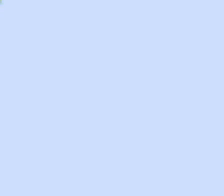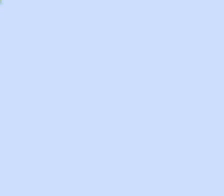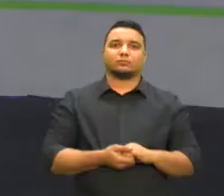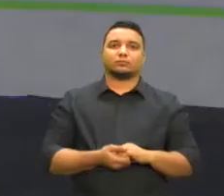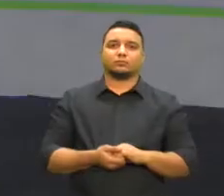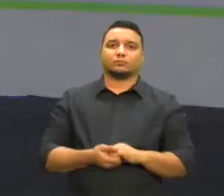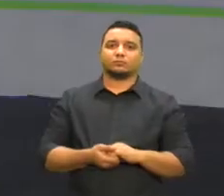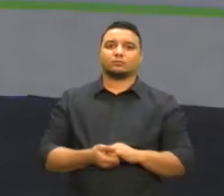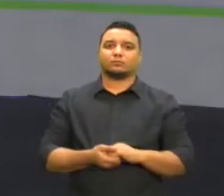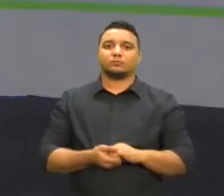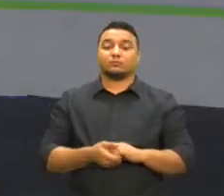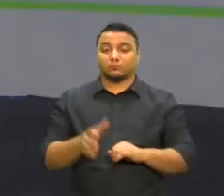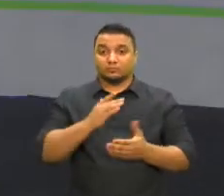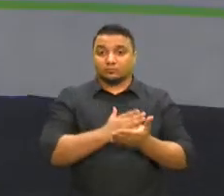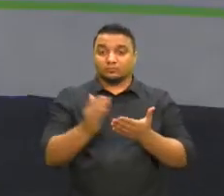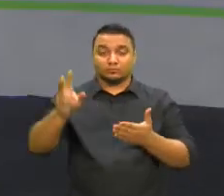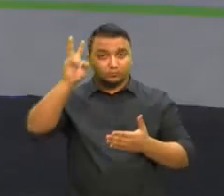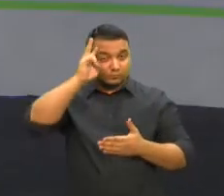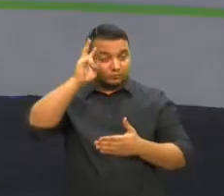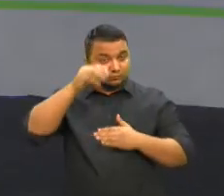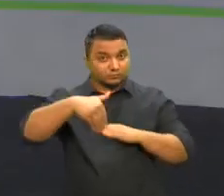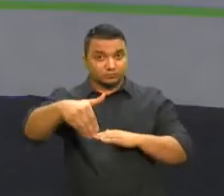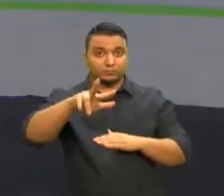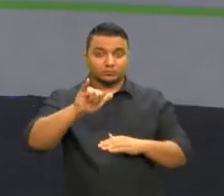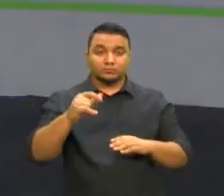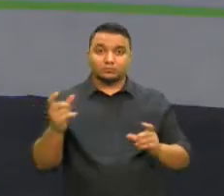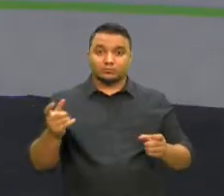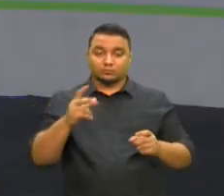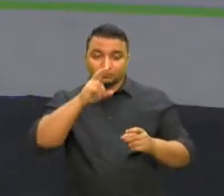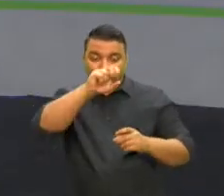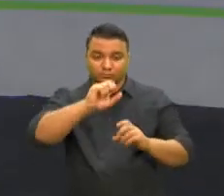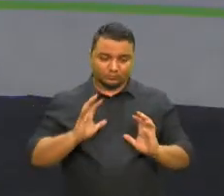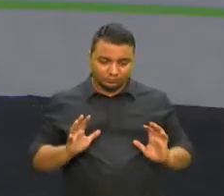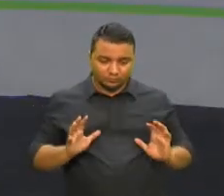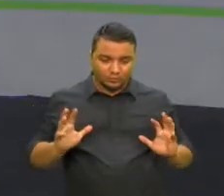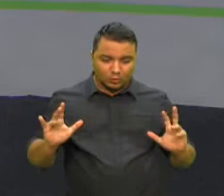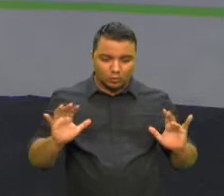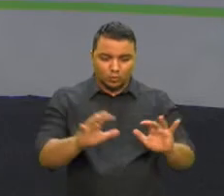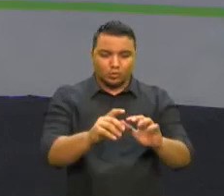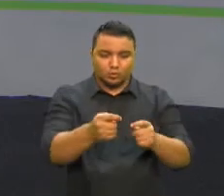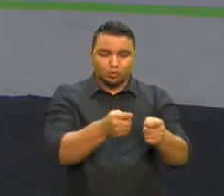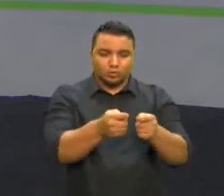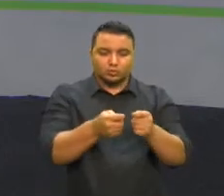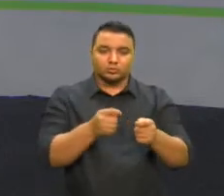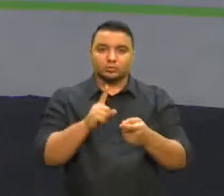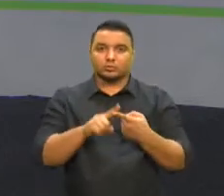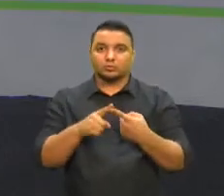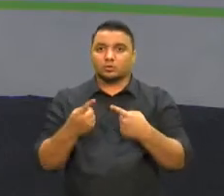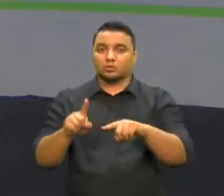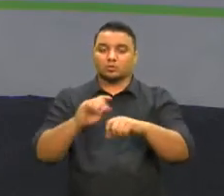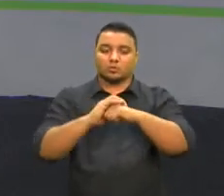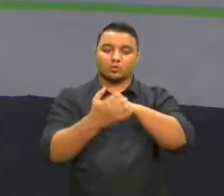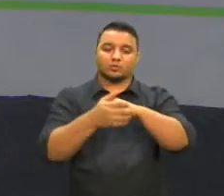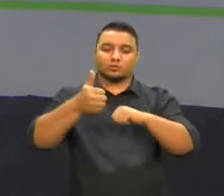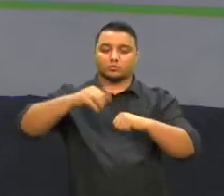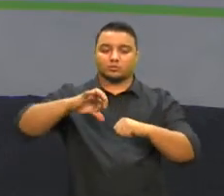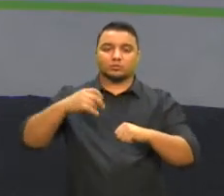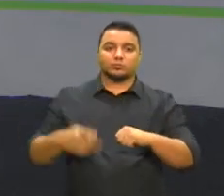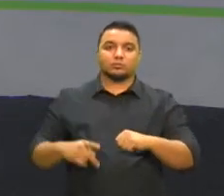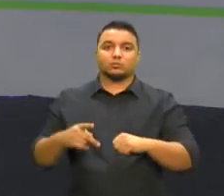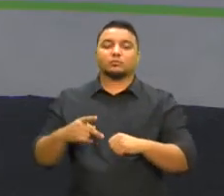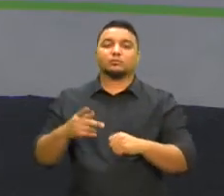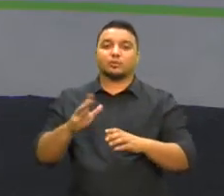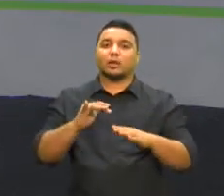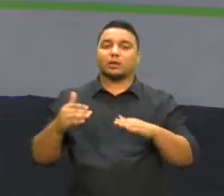A partir de segunda-feira, haverá reforços nas ações para controle e enfrentamento da Covid-19 nas